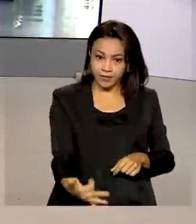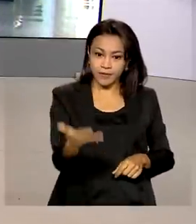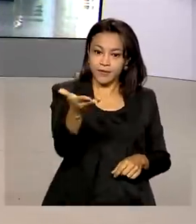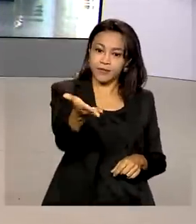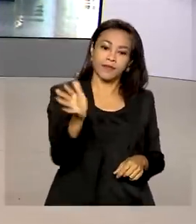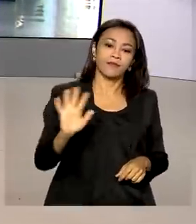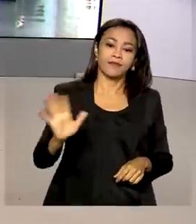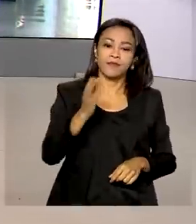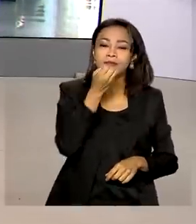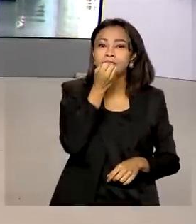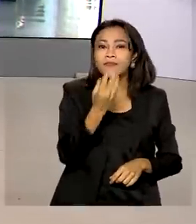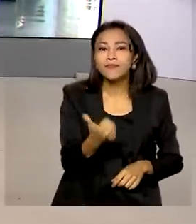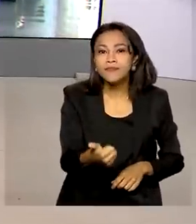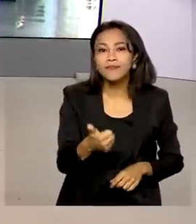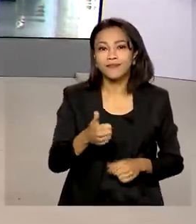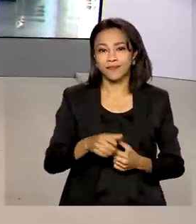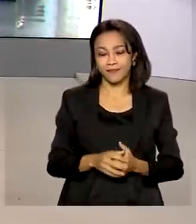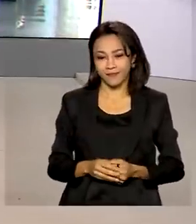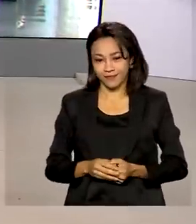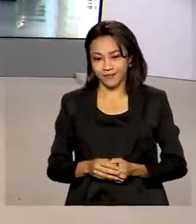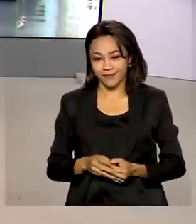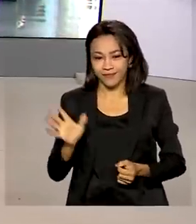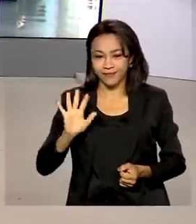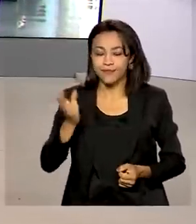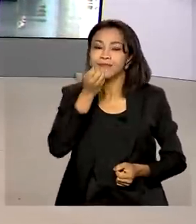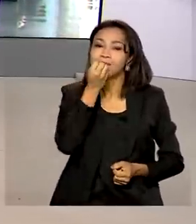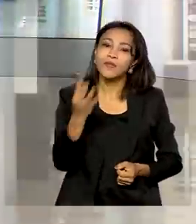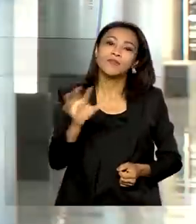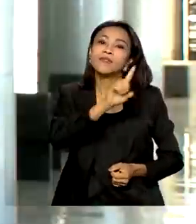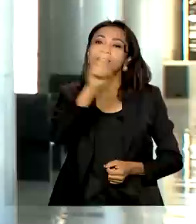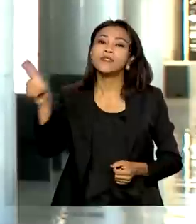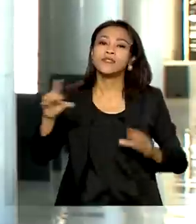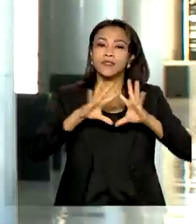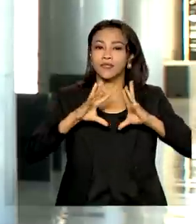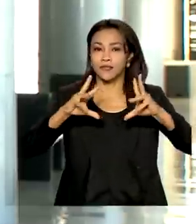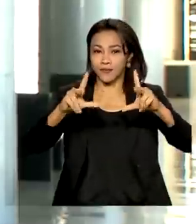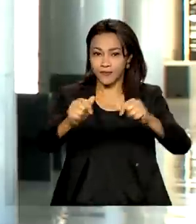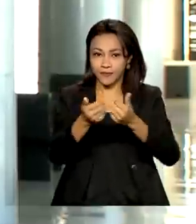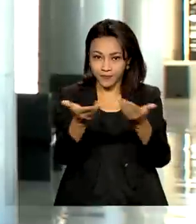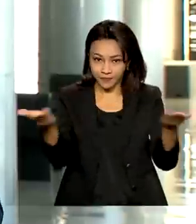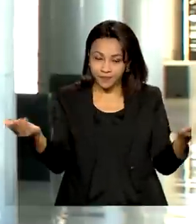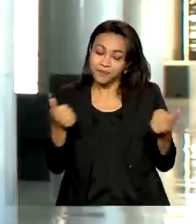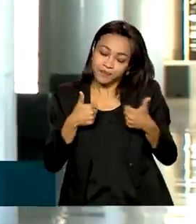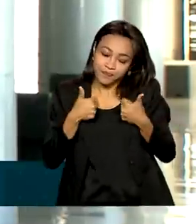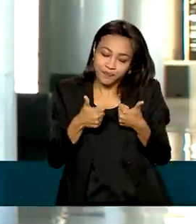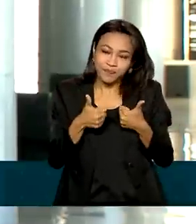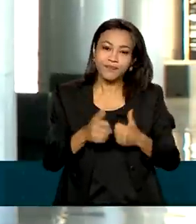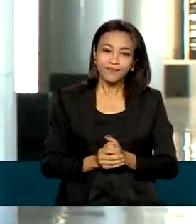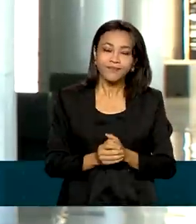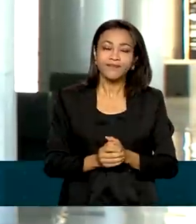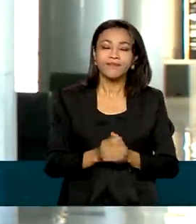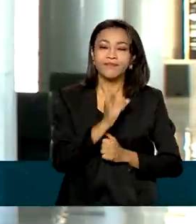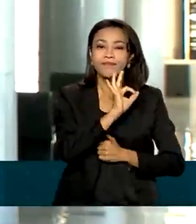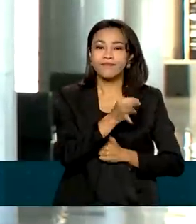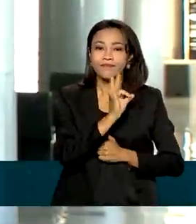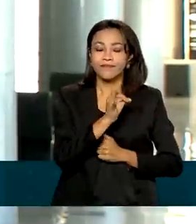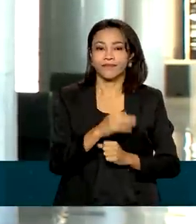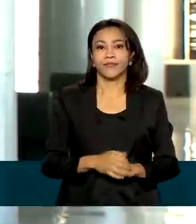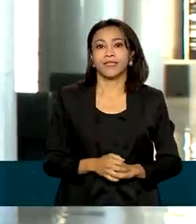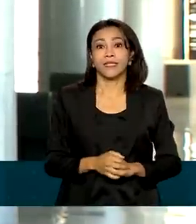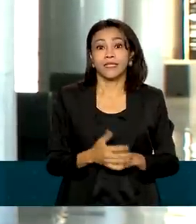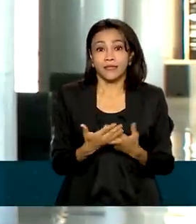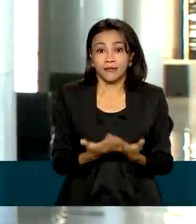bom dia, tudo bom? Olá, Roberto, bom dia para você, bom dia a todos. Tudo bem, exatamente, é isso mesmo. Então,